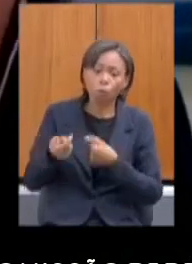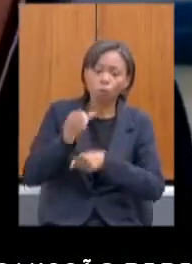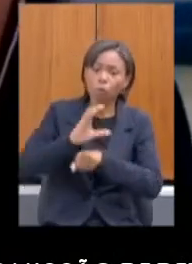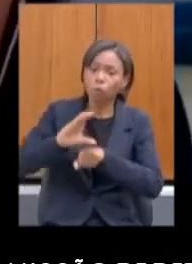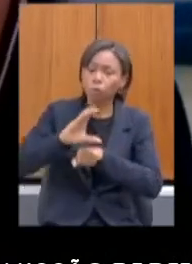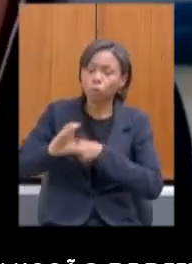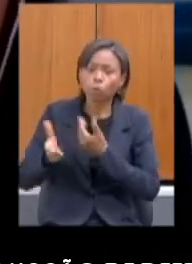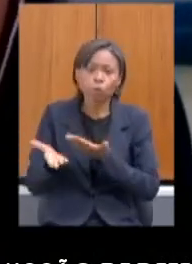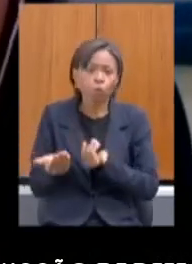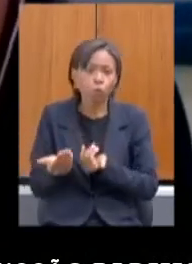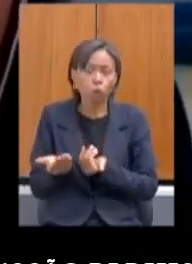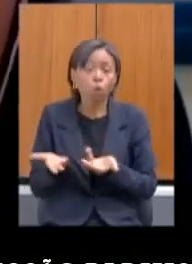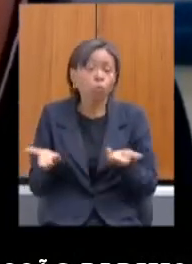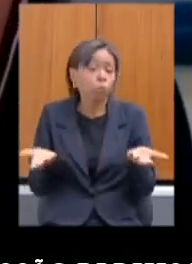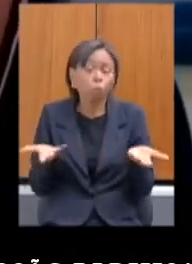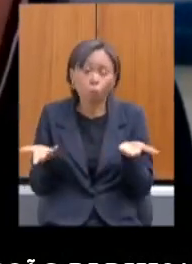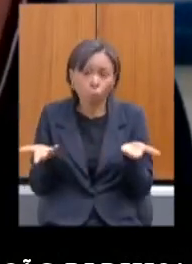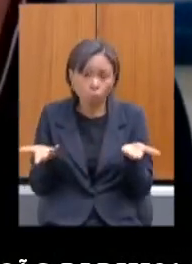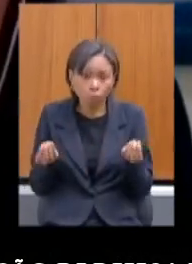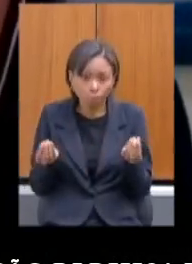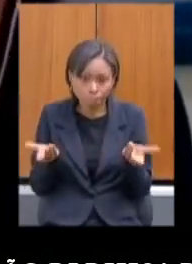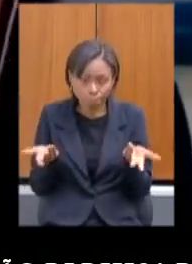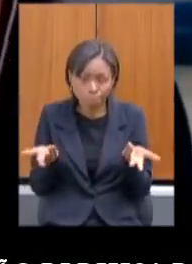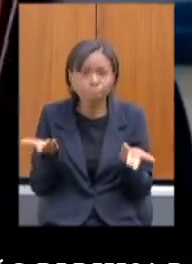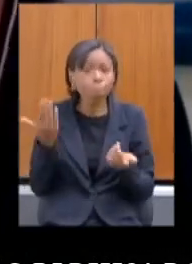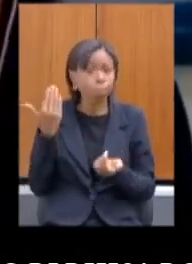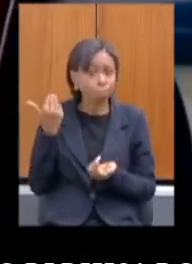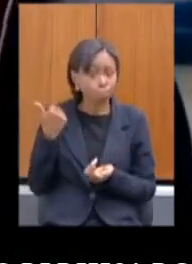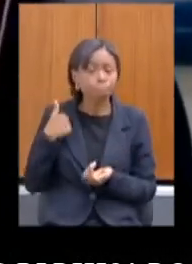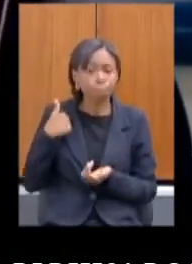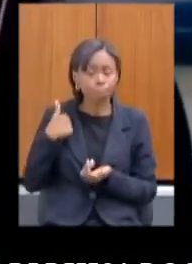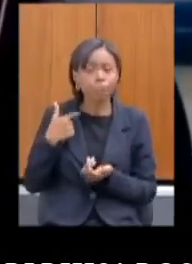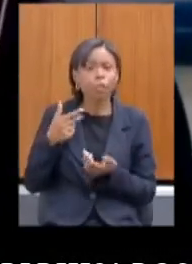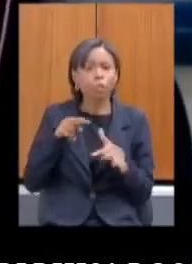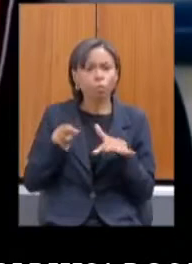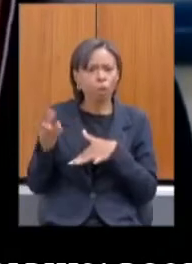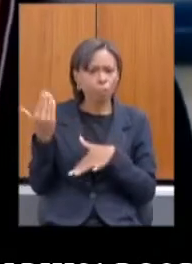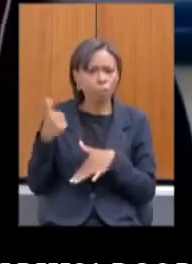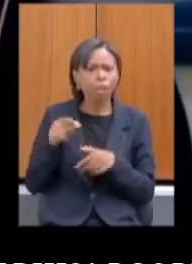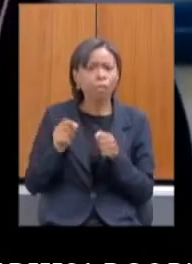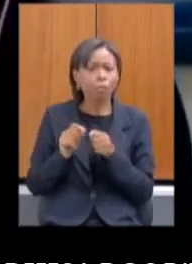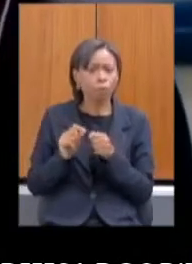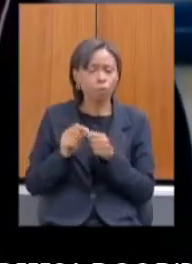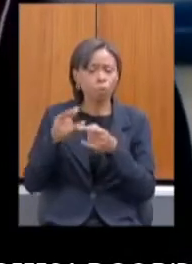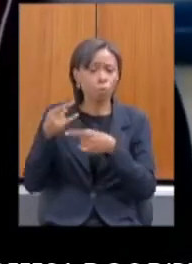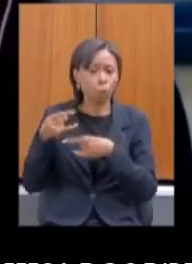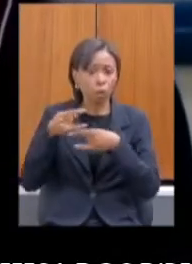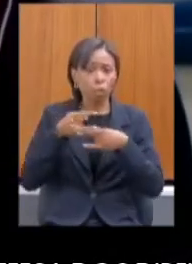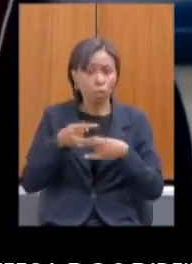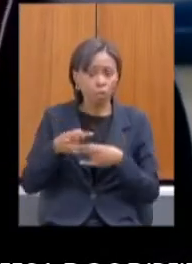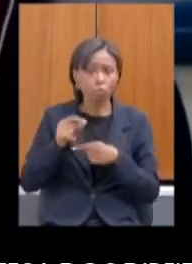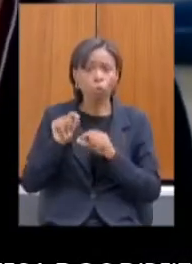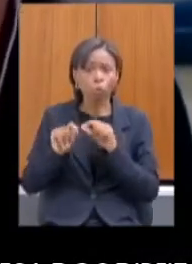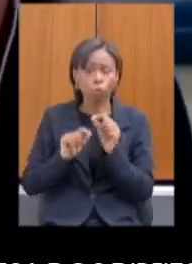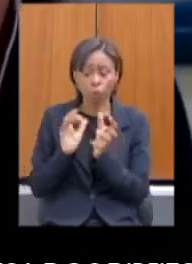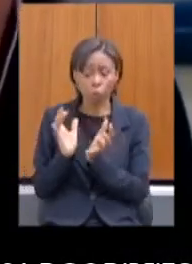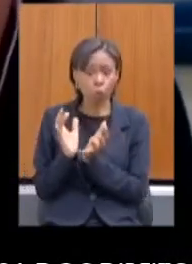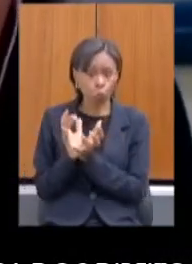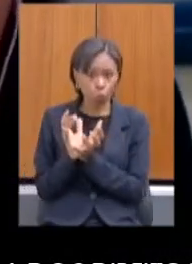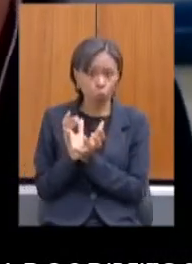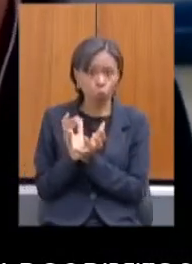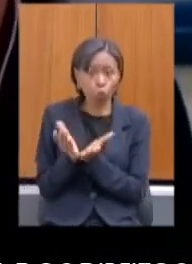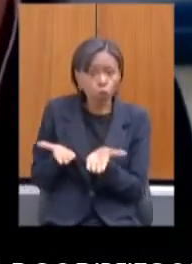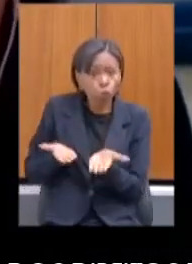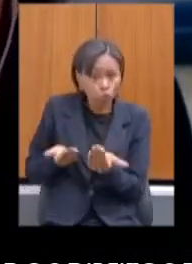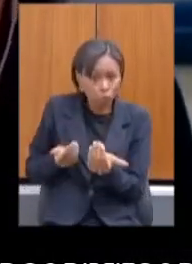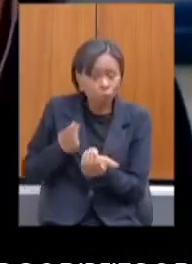uma live essa semana, semana passada, onde a juventude negra questiona muito essa questão das oportunidades que